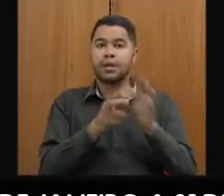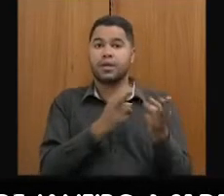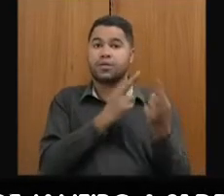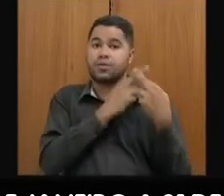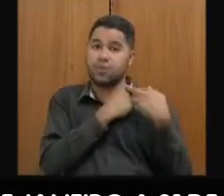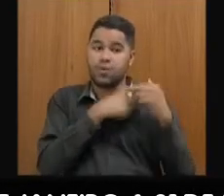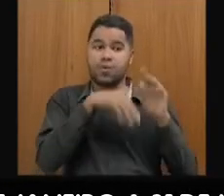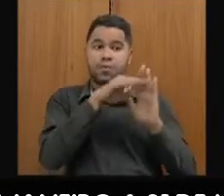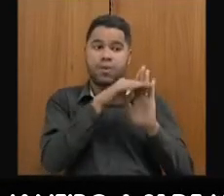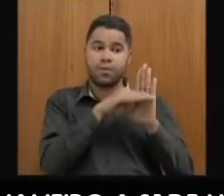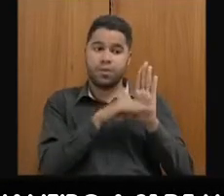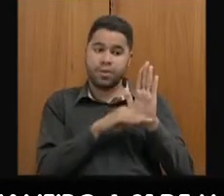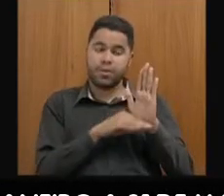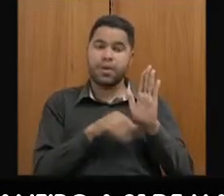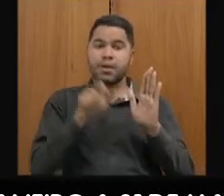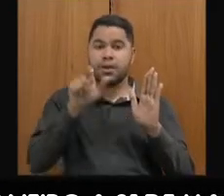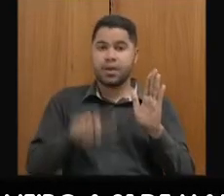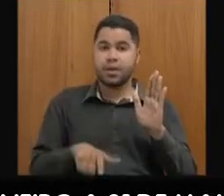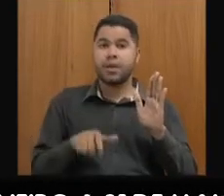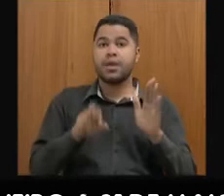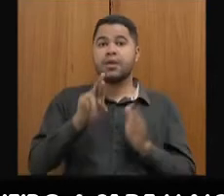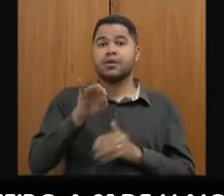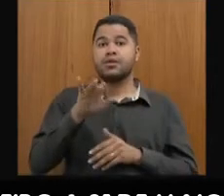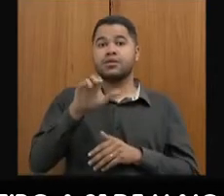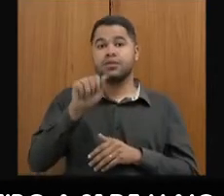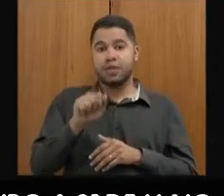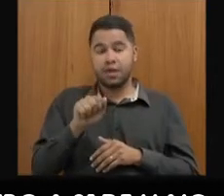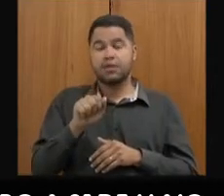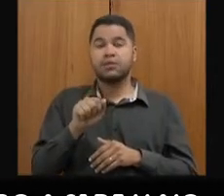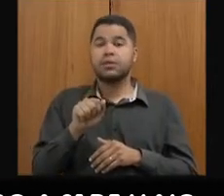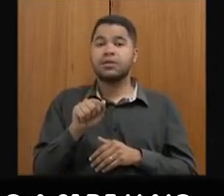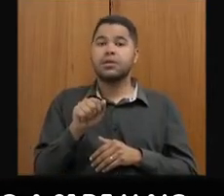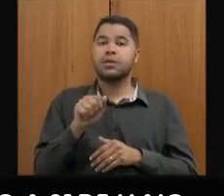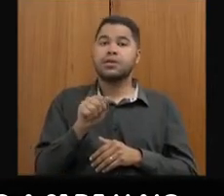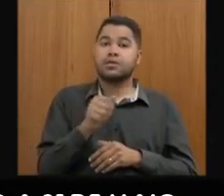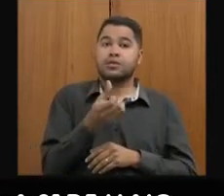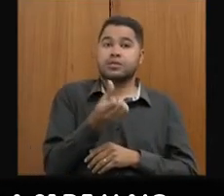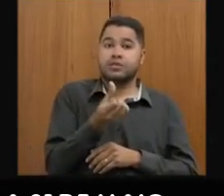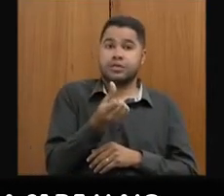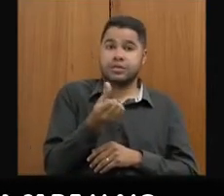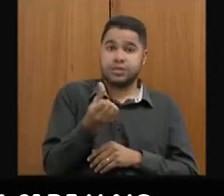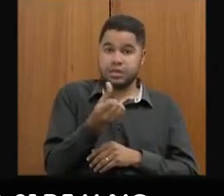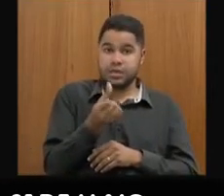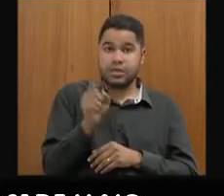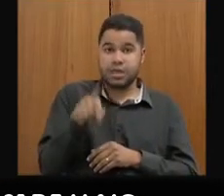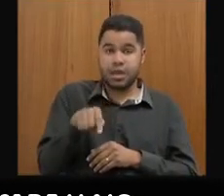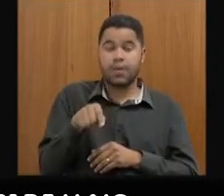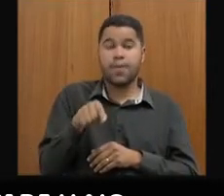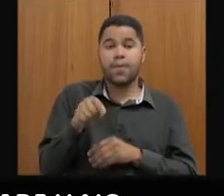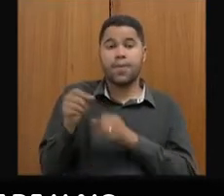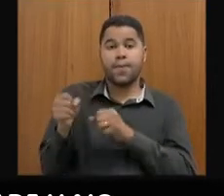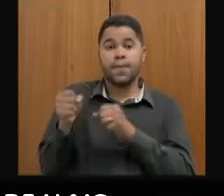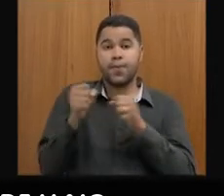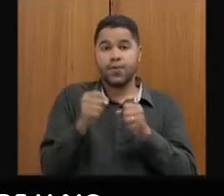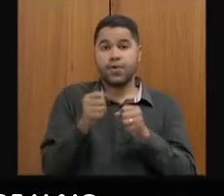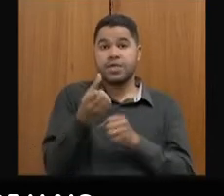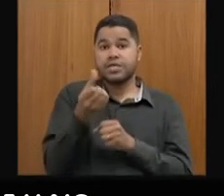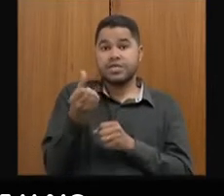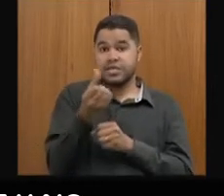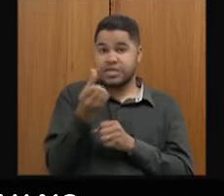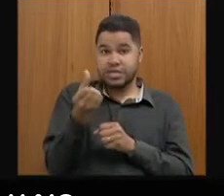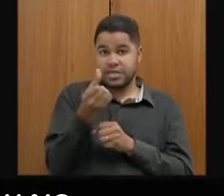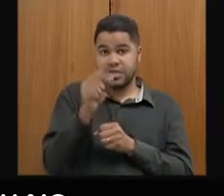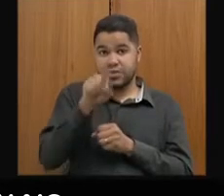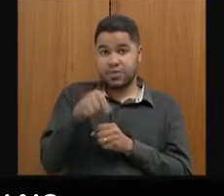Fiscal, que é a despesa de pessoal sobre receita corrente líquida, saísse de 66, do Poder Executivo, no caso, saísse de 66